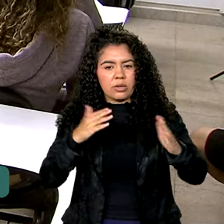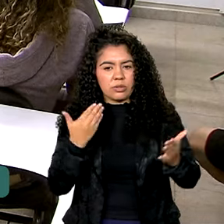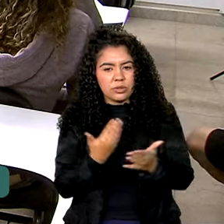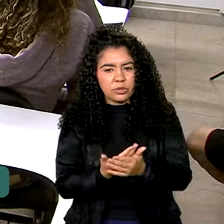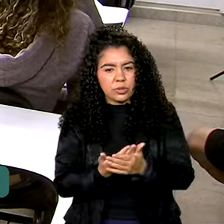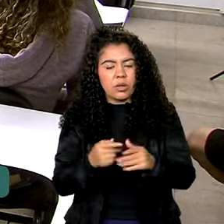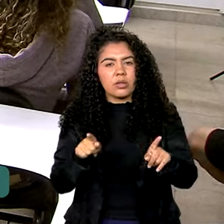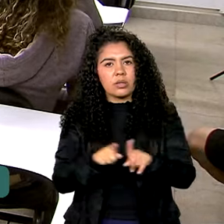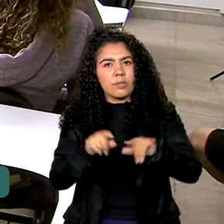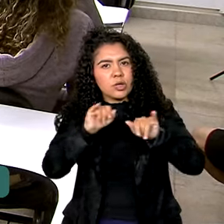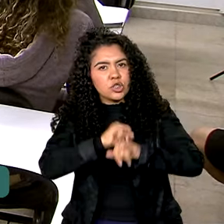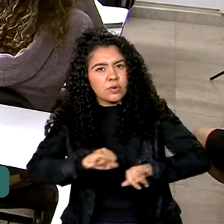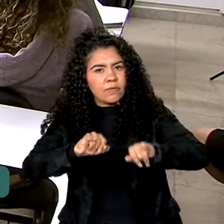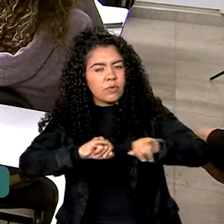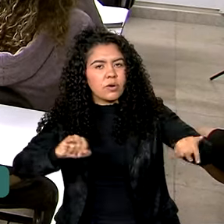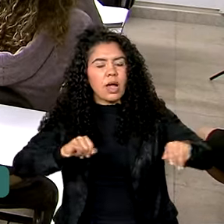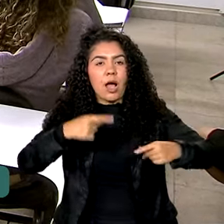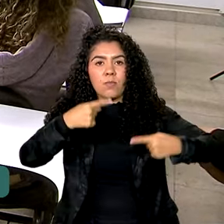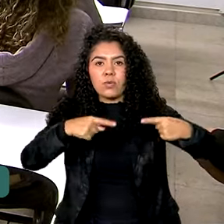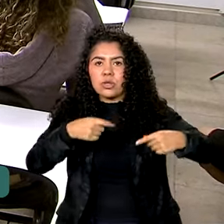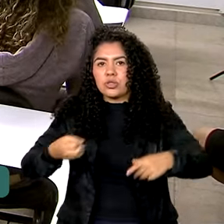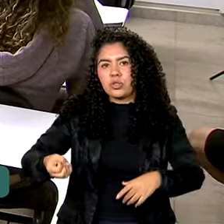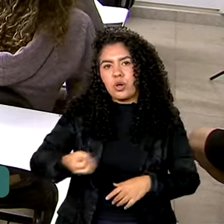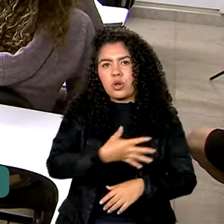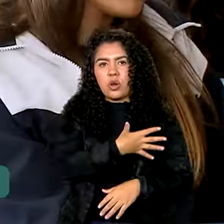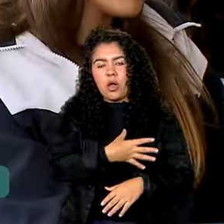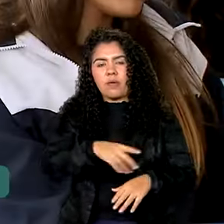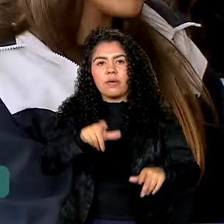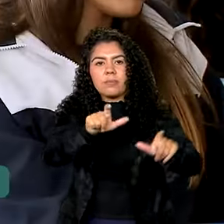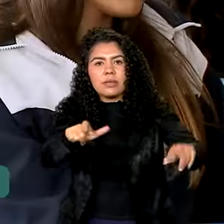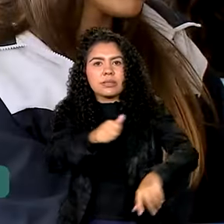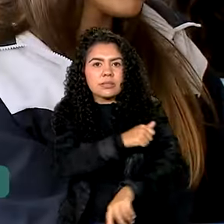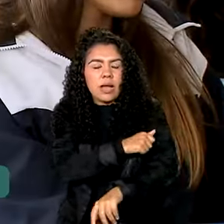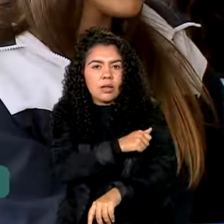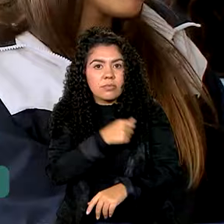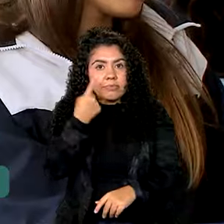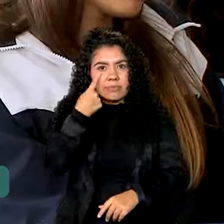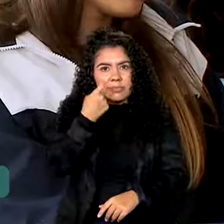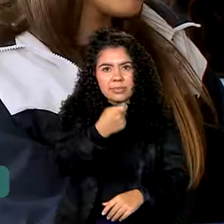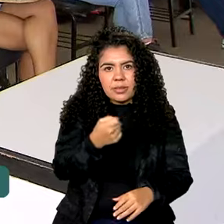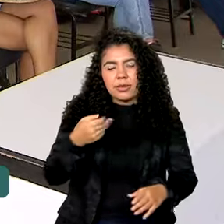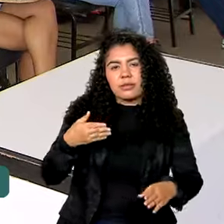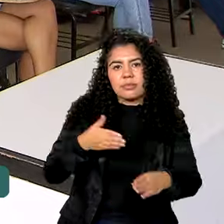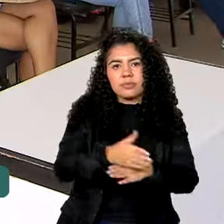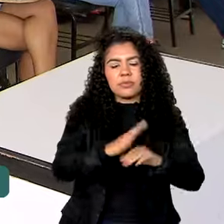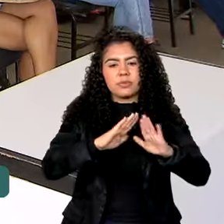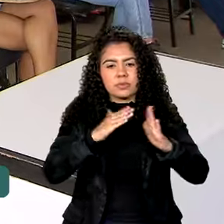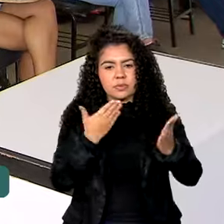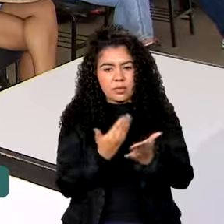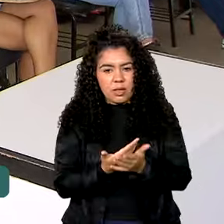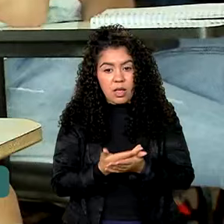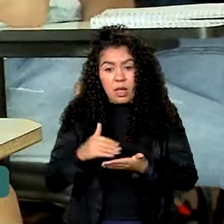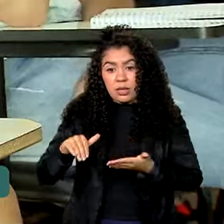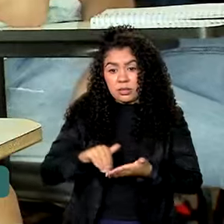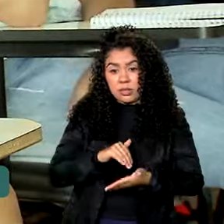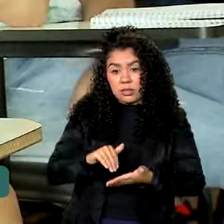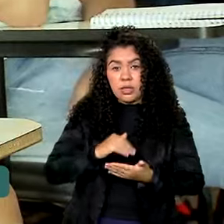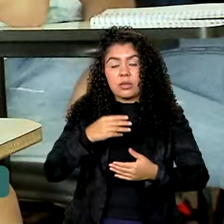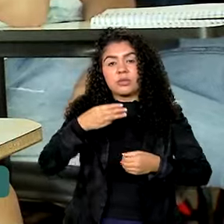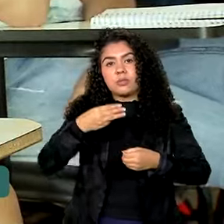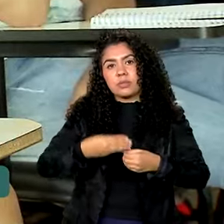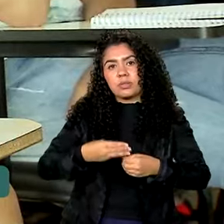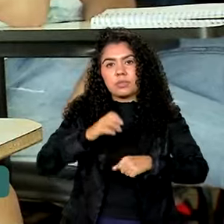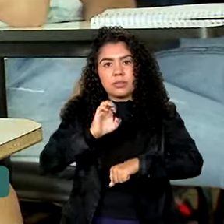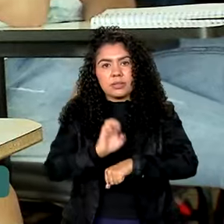nova política educacional para atrair mais estudantes. As secretarias estaduais e municipais de educação terão a